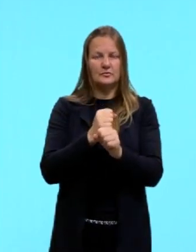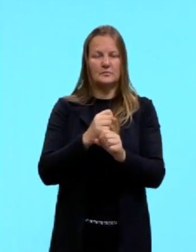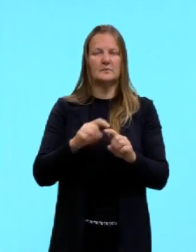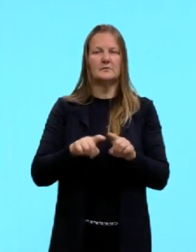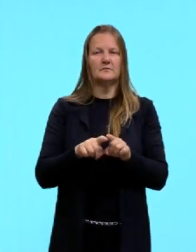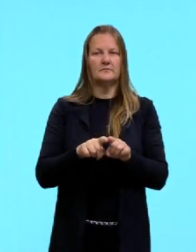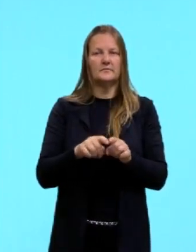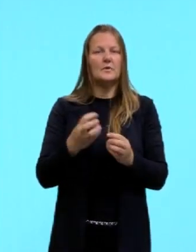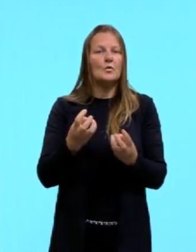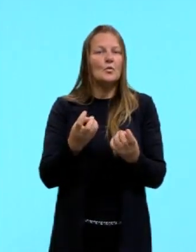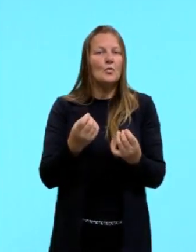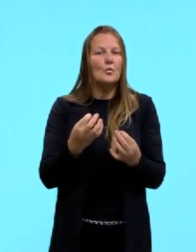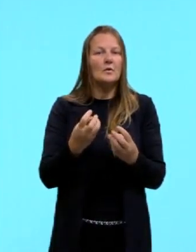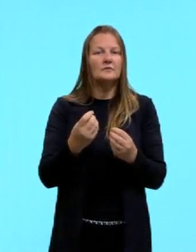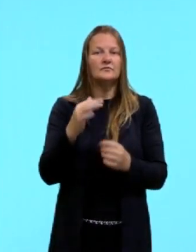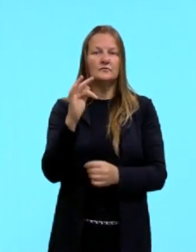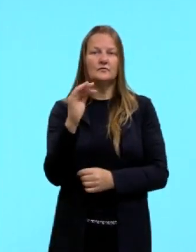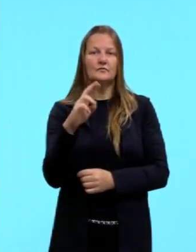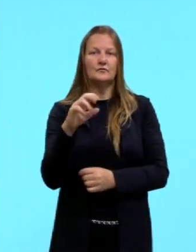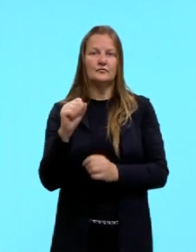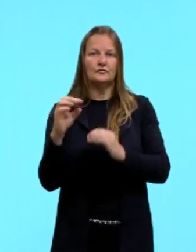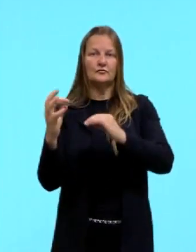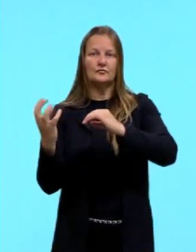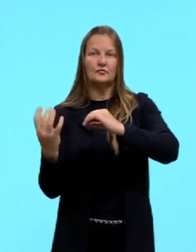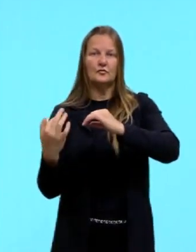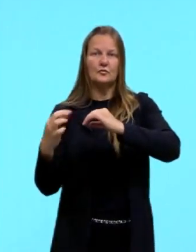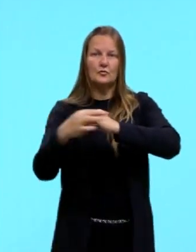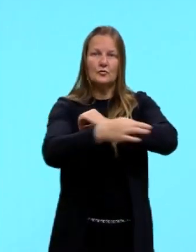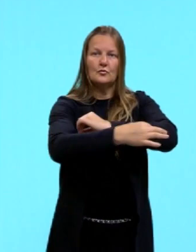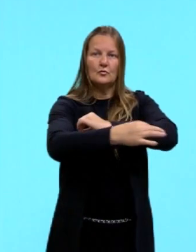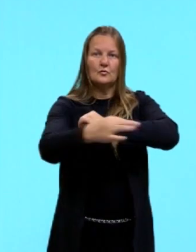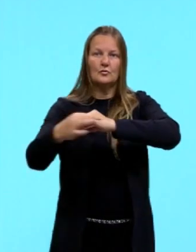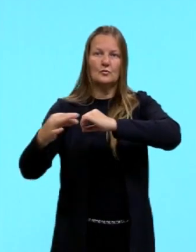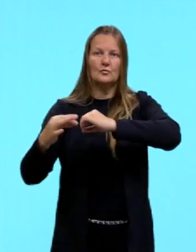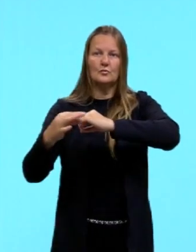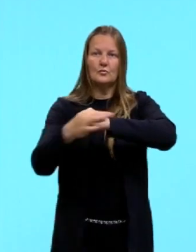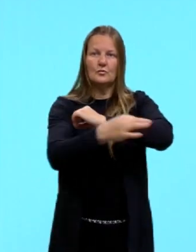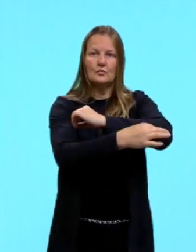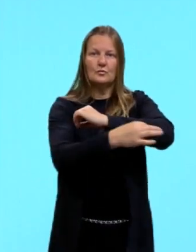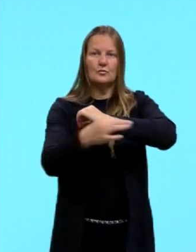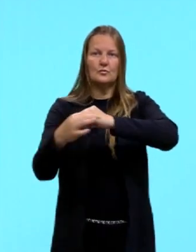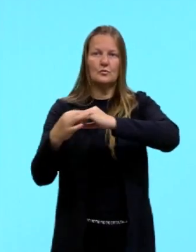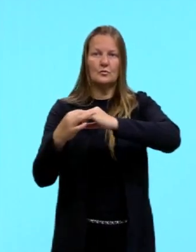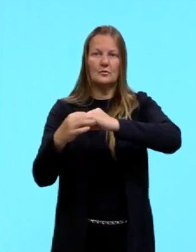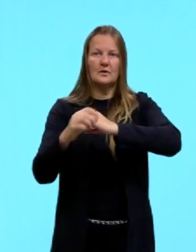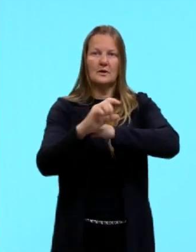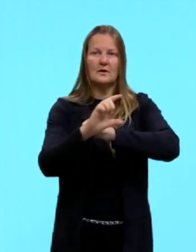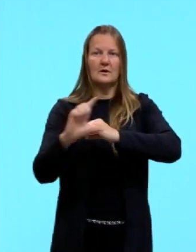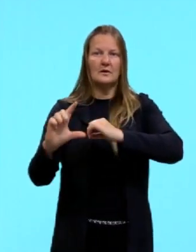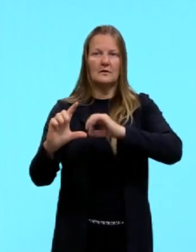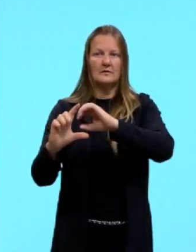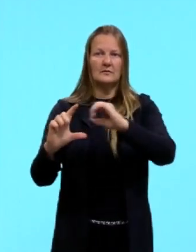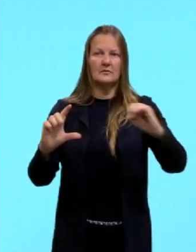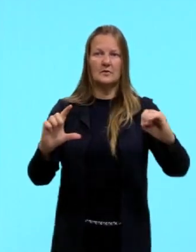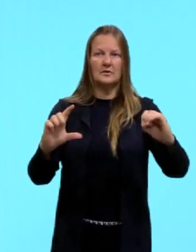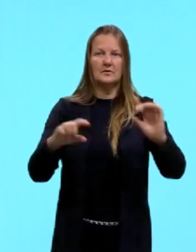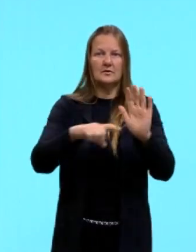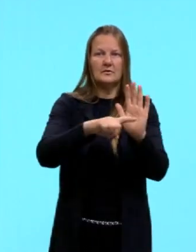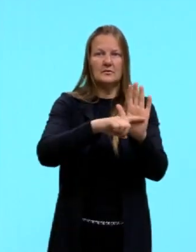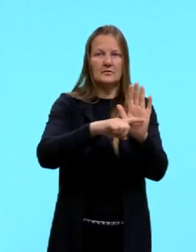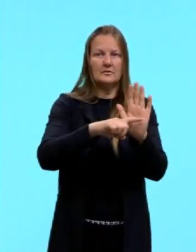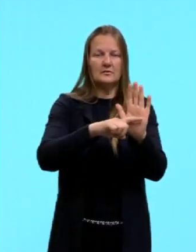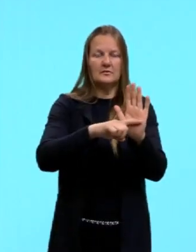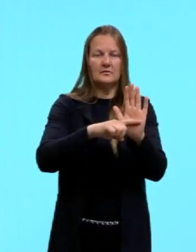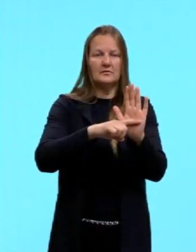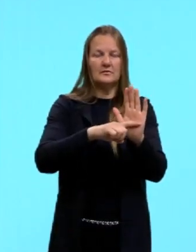horários nós tivemos. E de leste para oeste, vou diminuir esse fuso horário, esse horário, certo, então, estou indo de leste